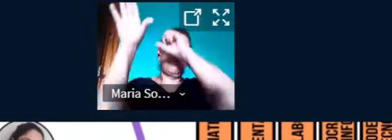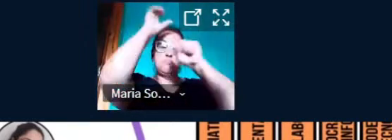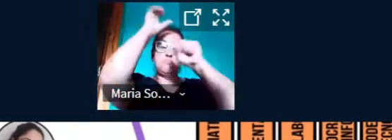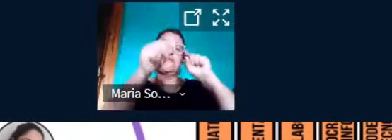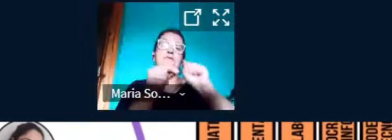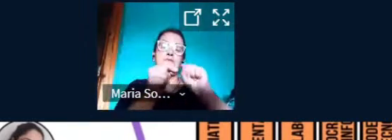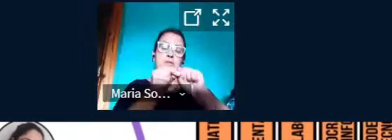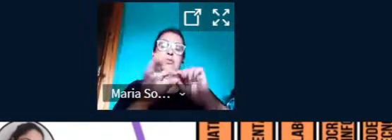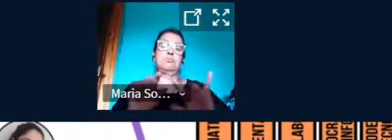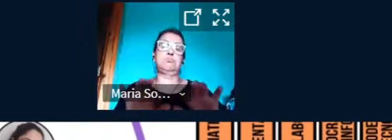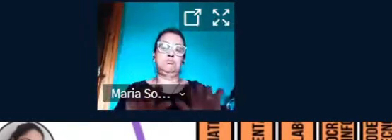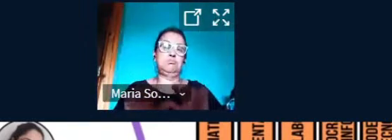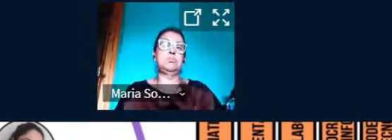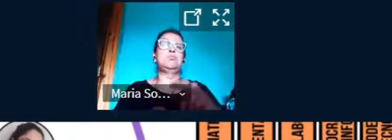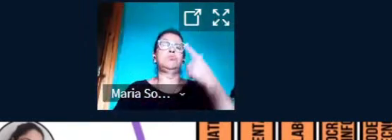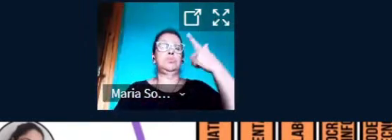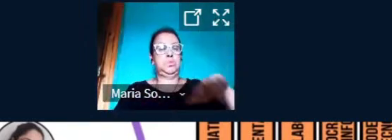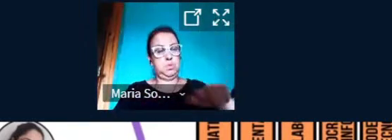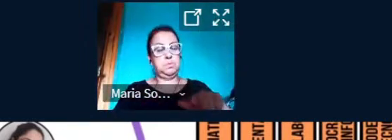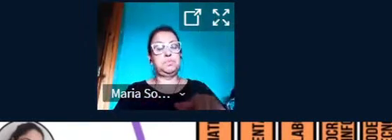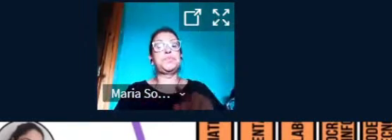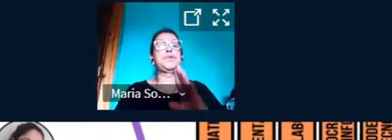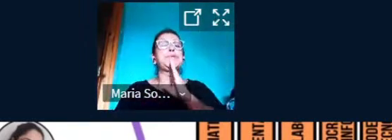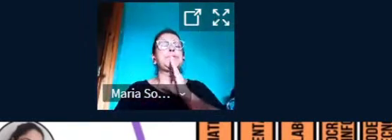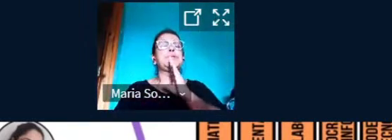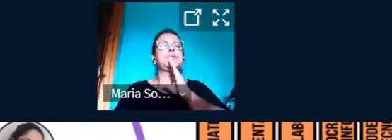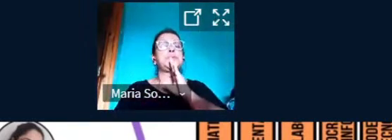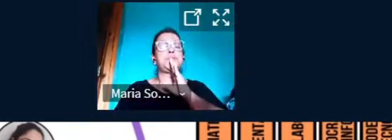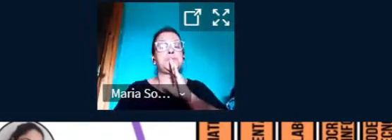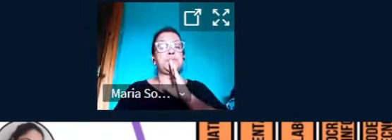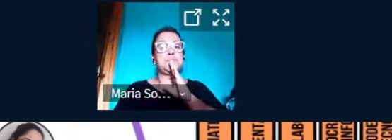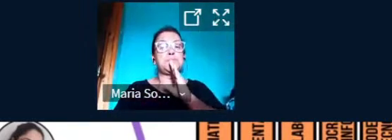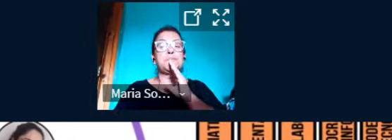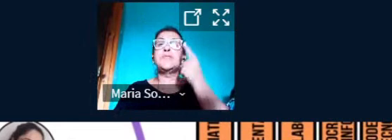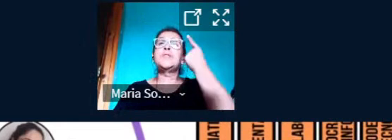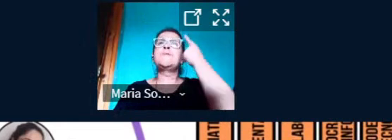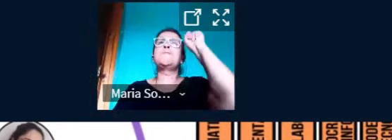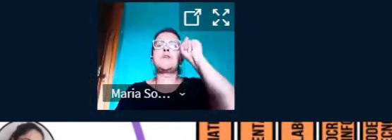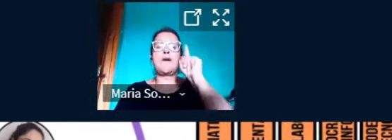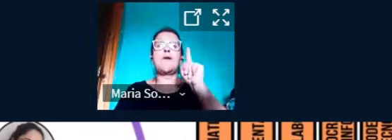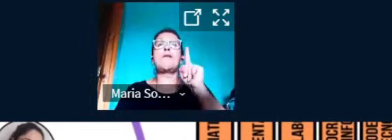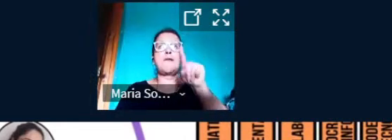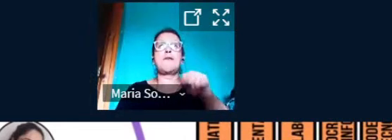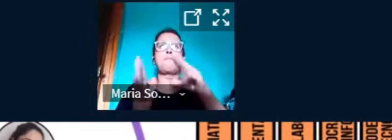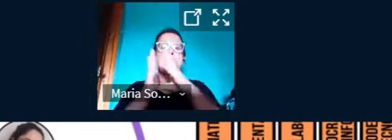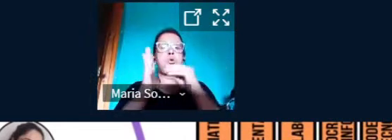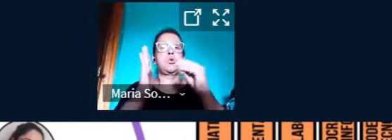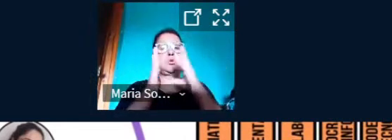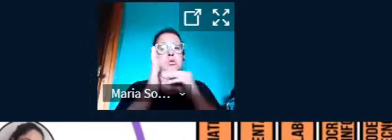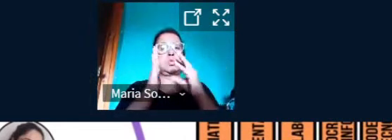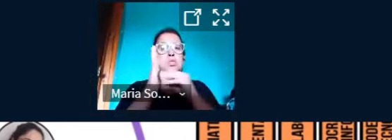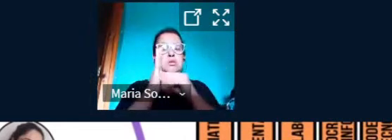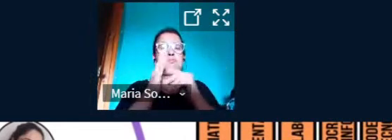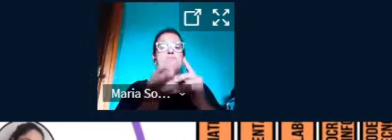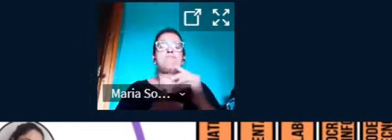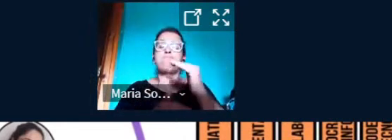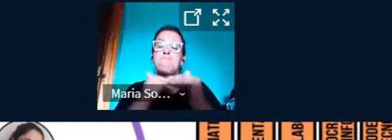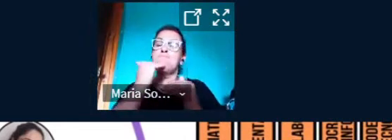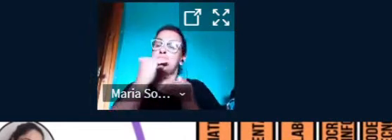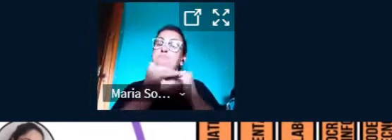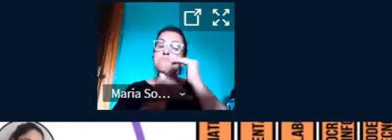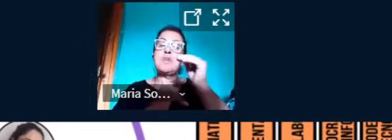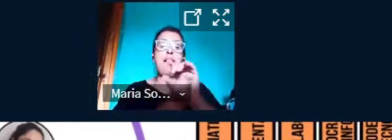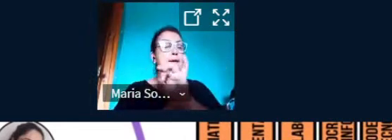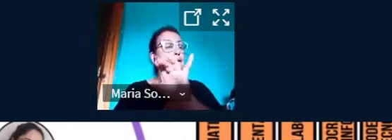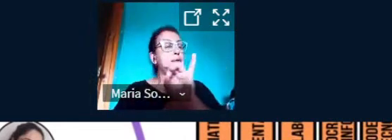Speed Process. Cada ideia é um protótipo, ou seja, está sempre evoluindo e cada projeto é elaborado por mais pessoas, o chamado